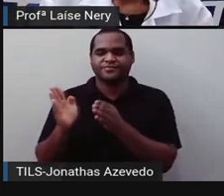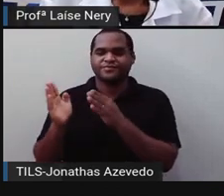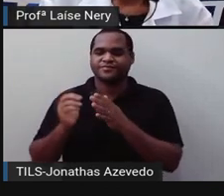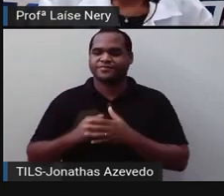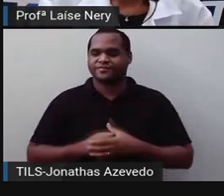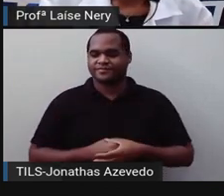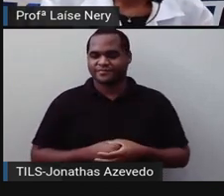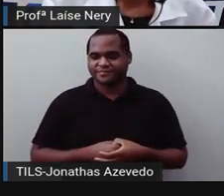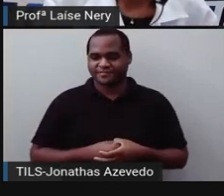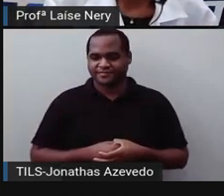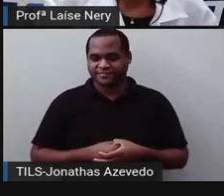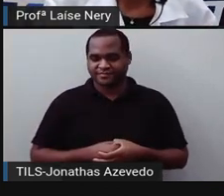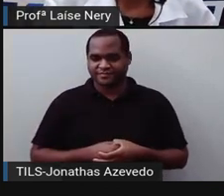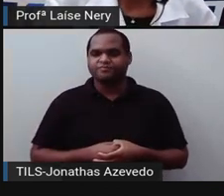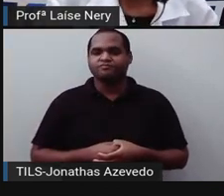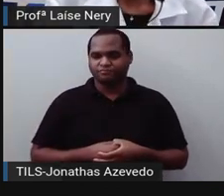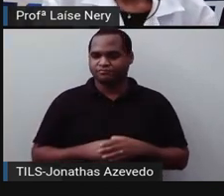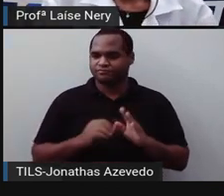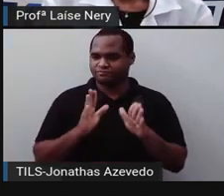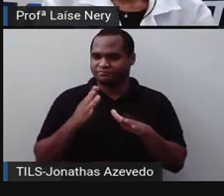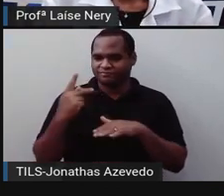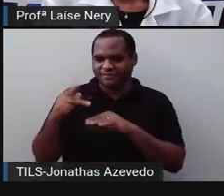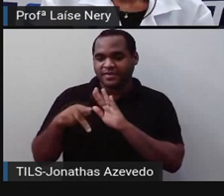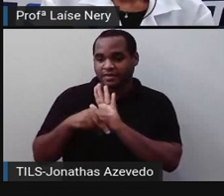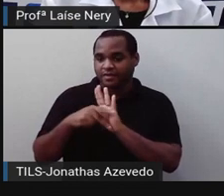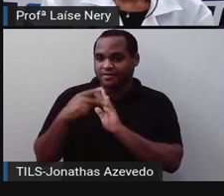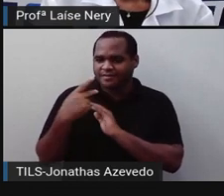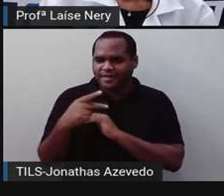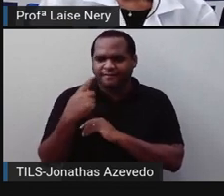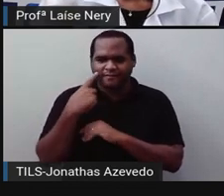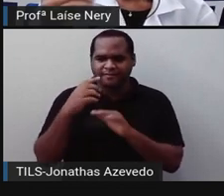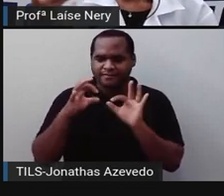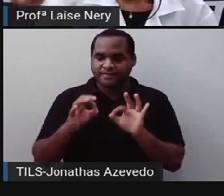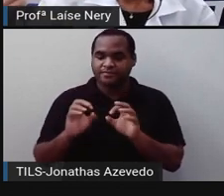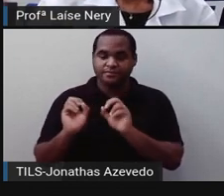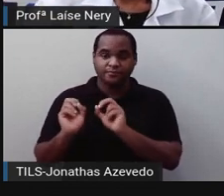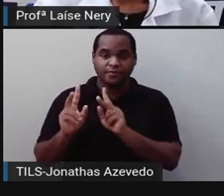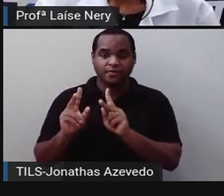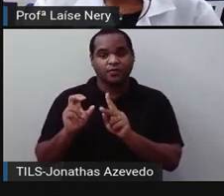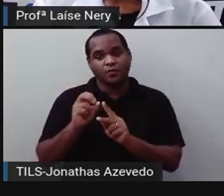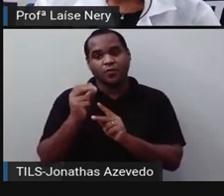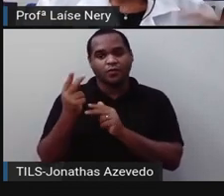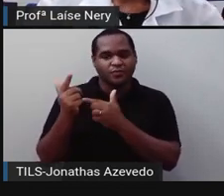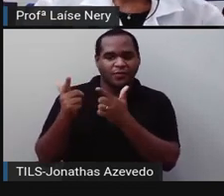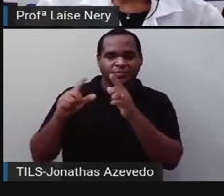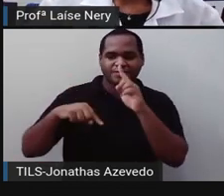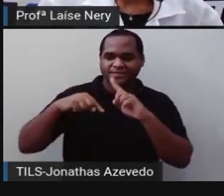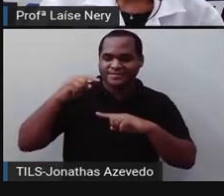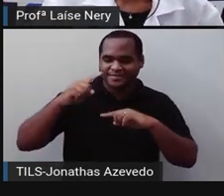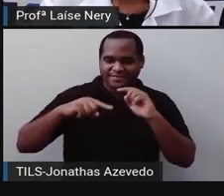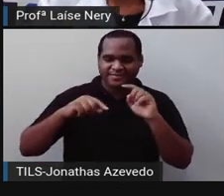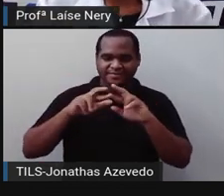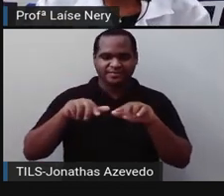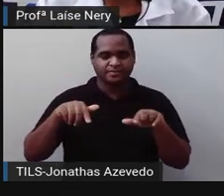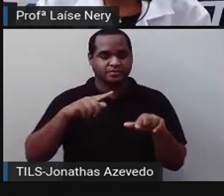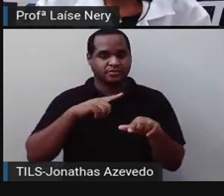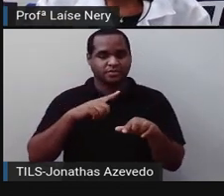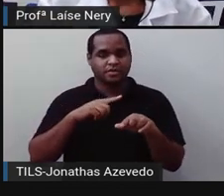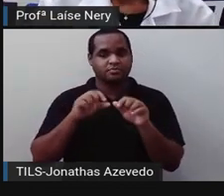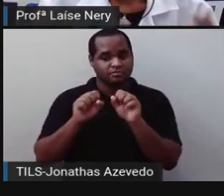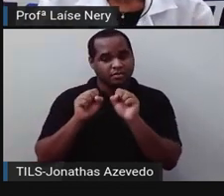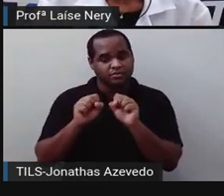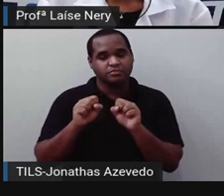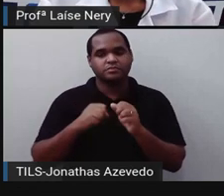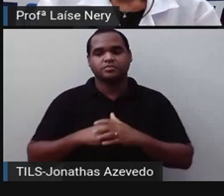eles propriamente ditos, como outros objetos com esses mesmos formatos.